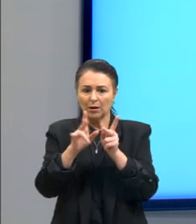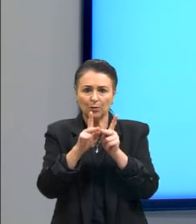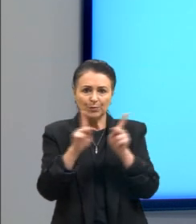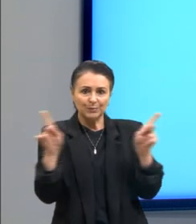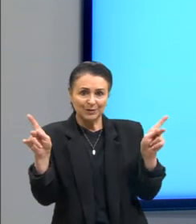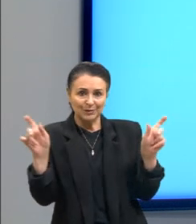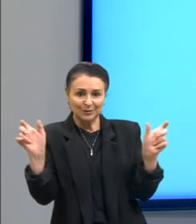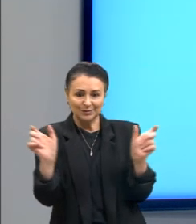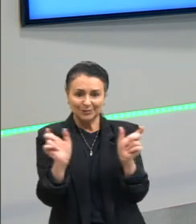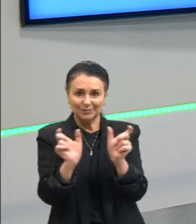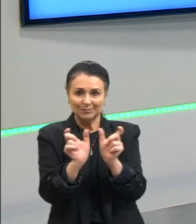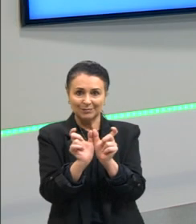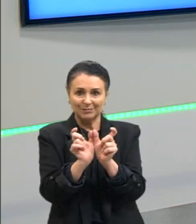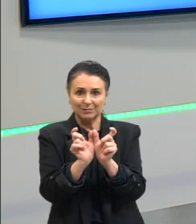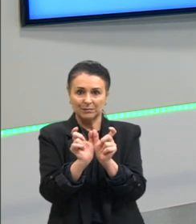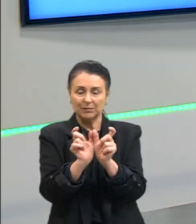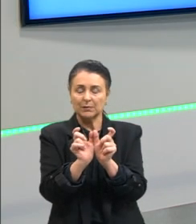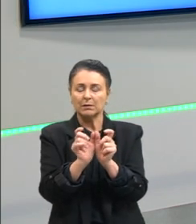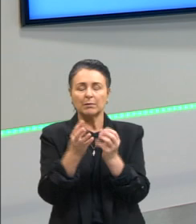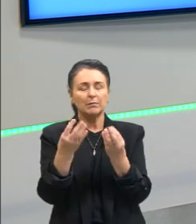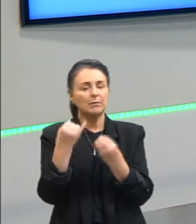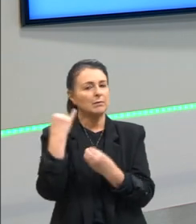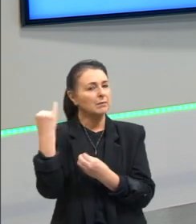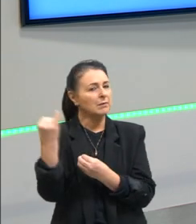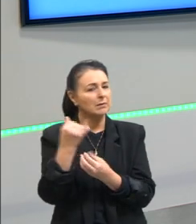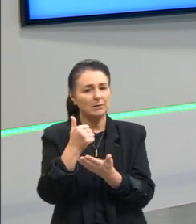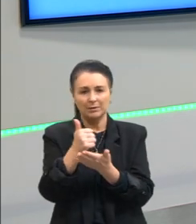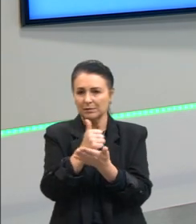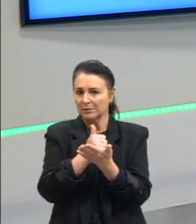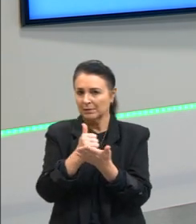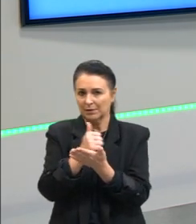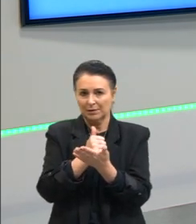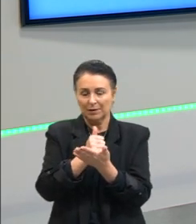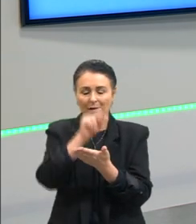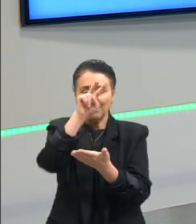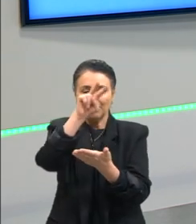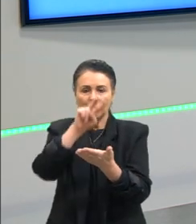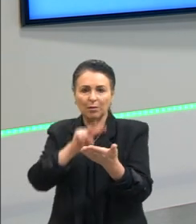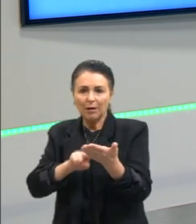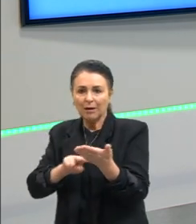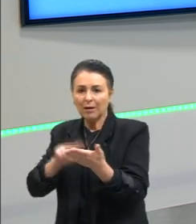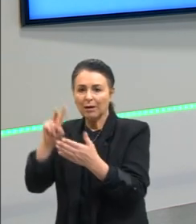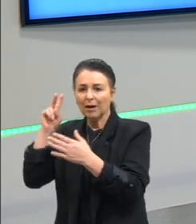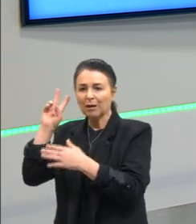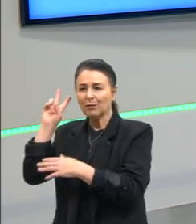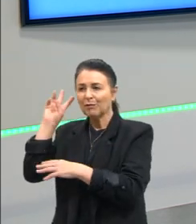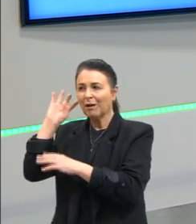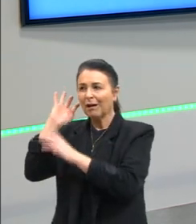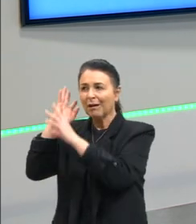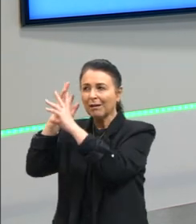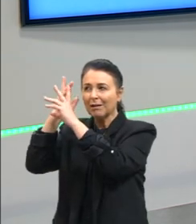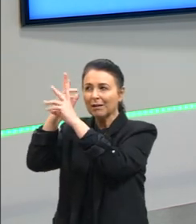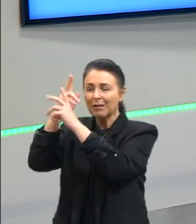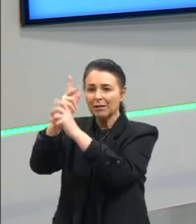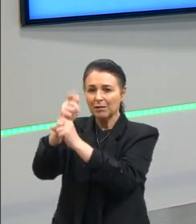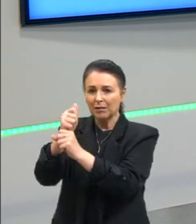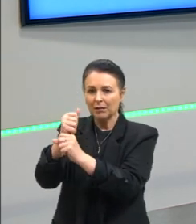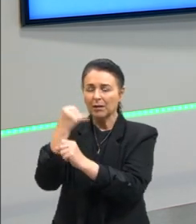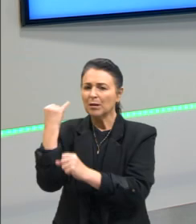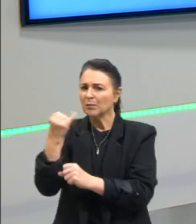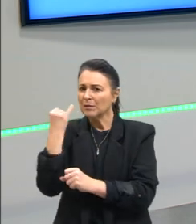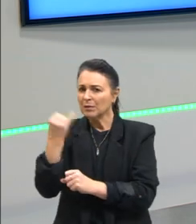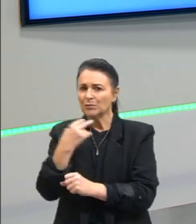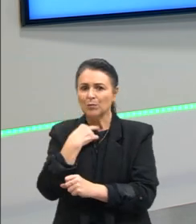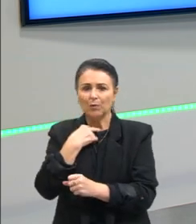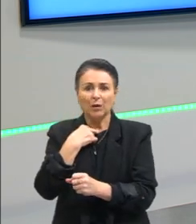outro. está aí outra coisa fundamental de que a gente sempre vai ver e vai sempre relembrar que é importante que não pode faltar